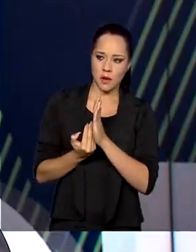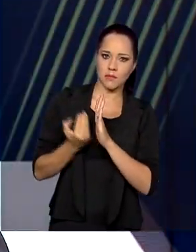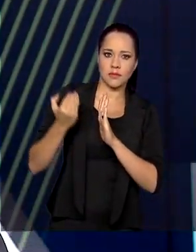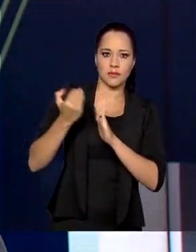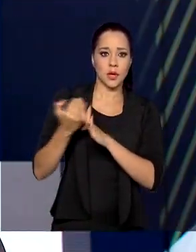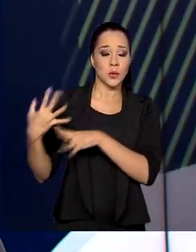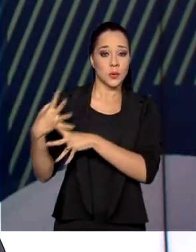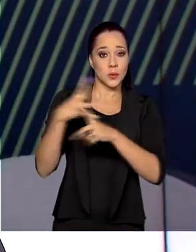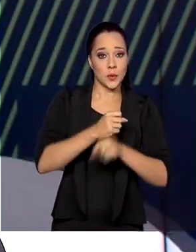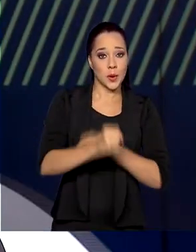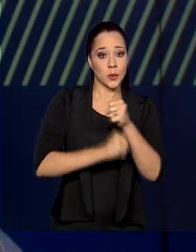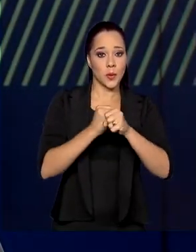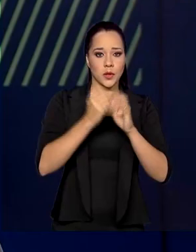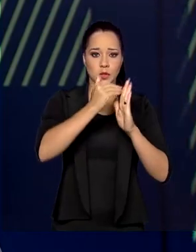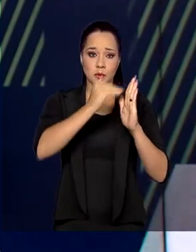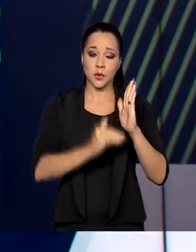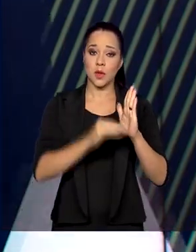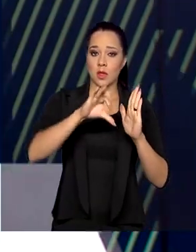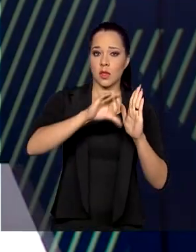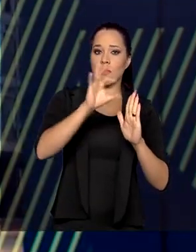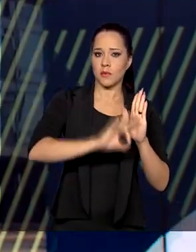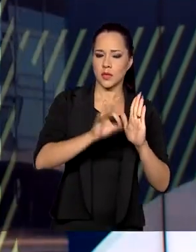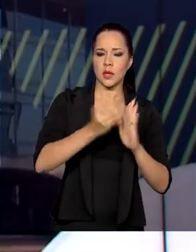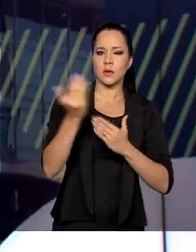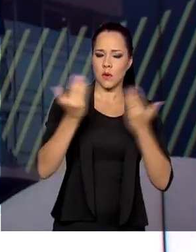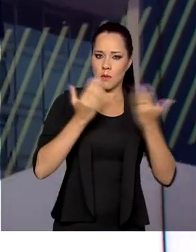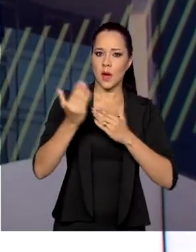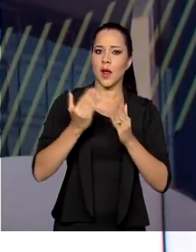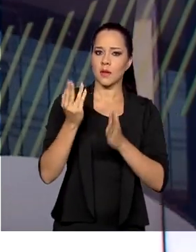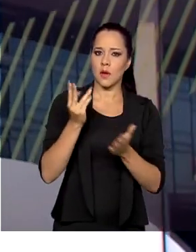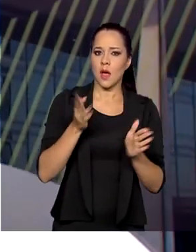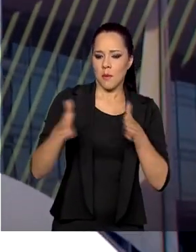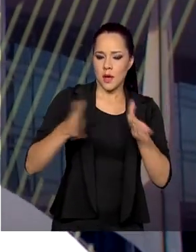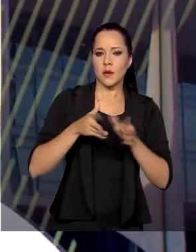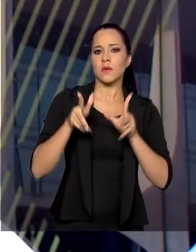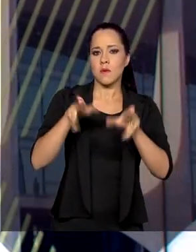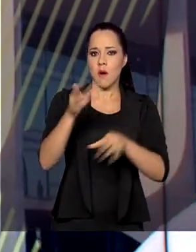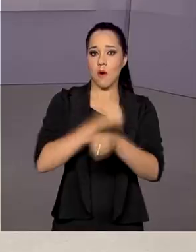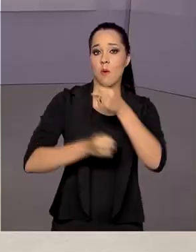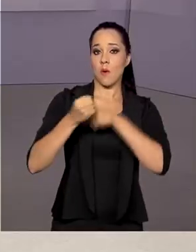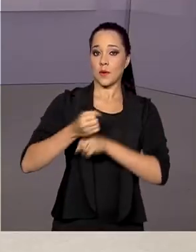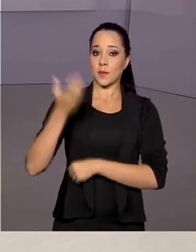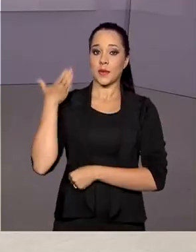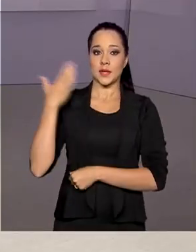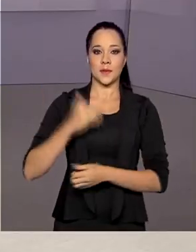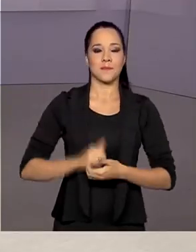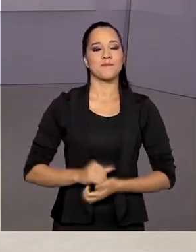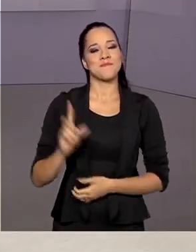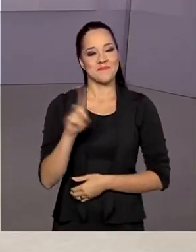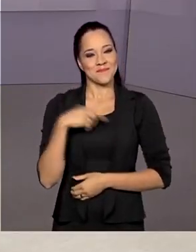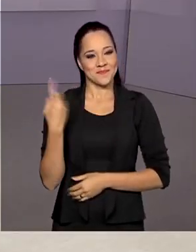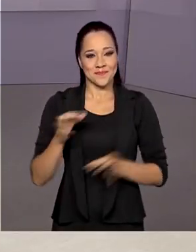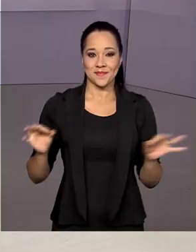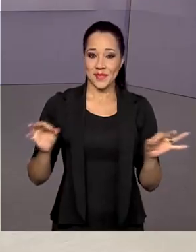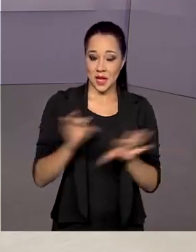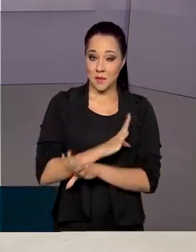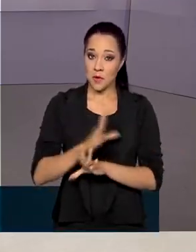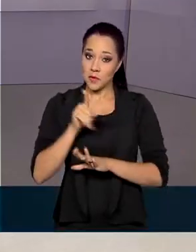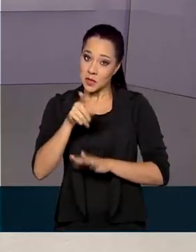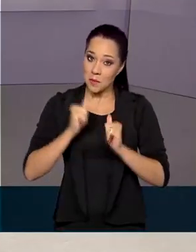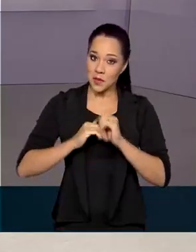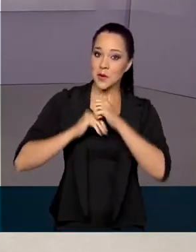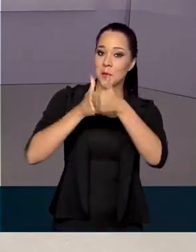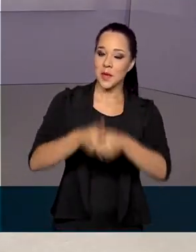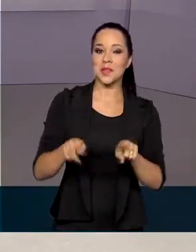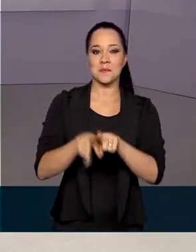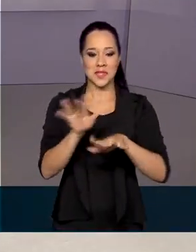o acumulado no ano caiu 9% em relação ao mesmo período do ano passado. A gente fica por aqui. Você pode